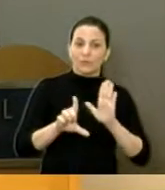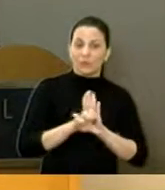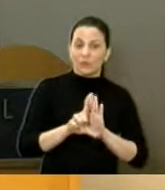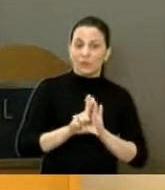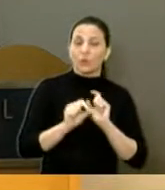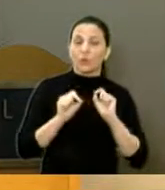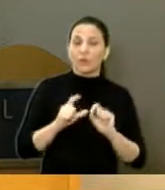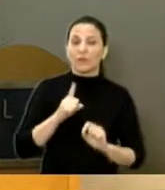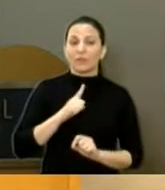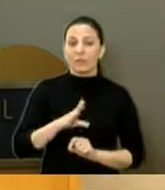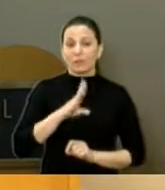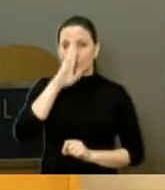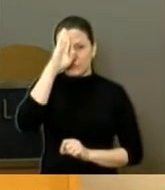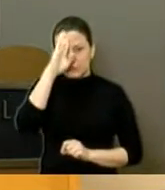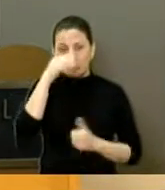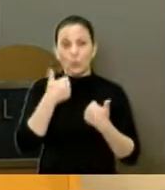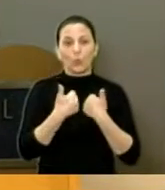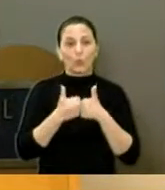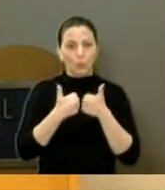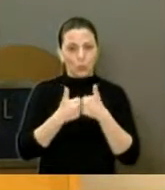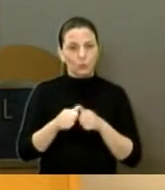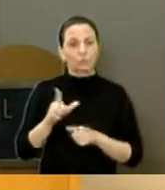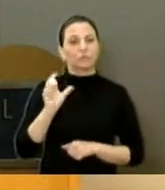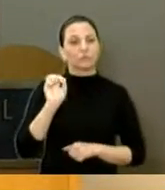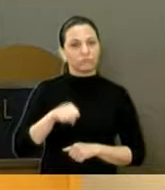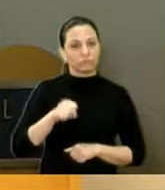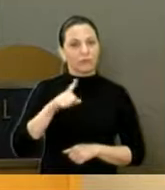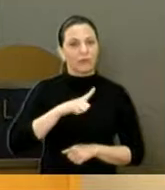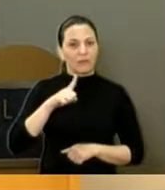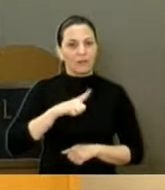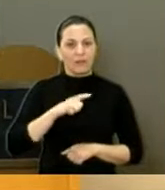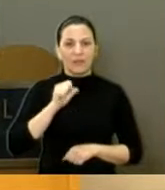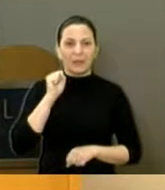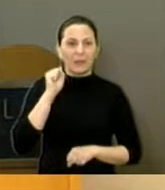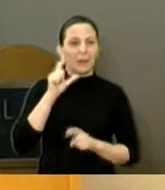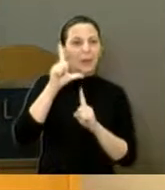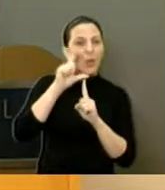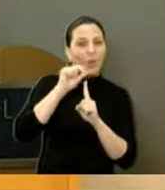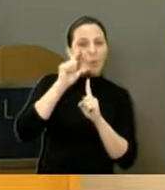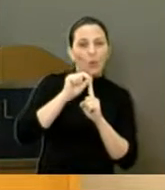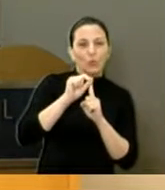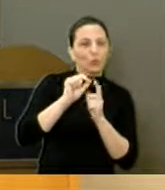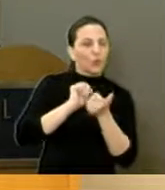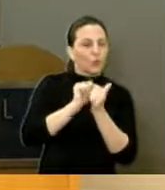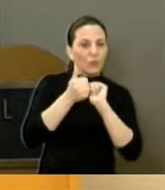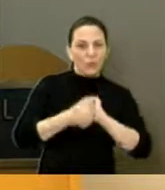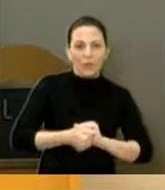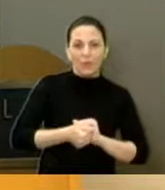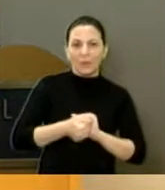tem prioridade em ponto de ônibus, nós não temos parada de ônibus adequada para o deficiente.